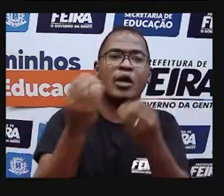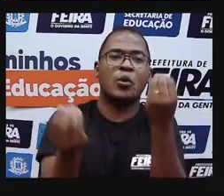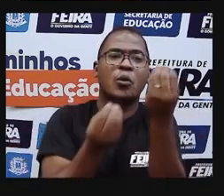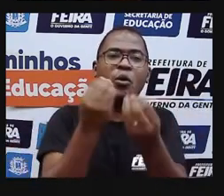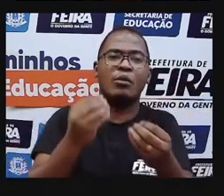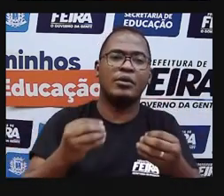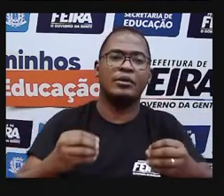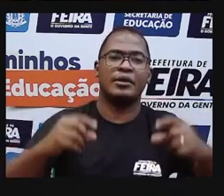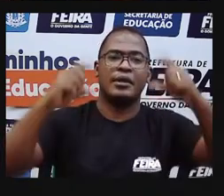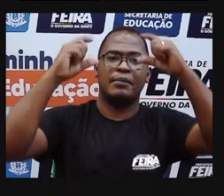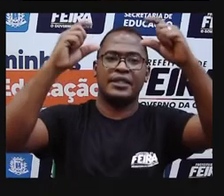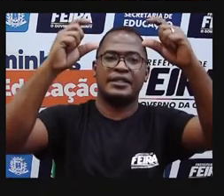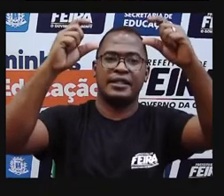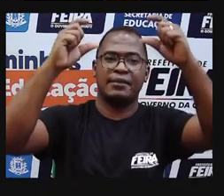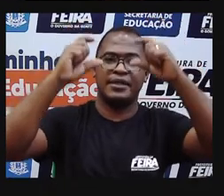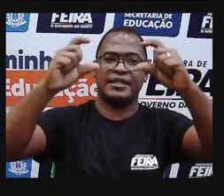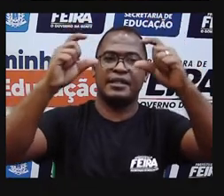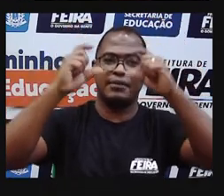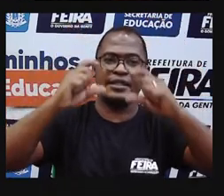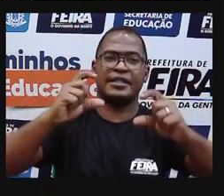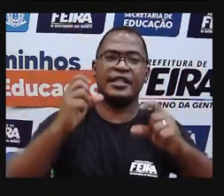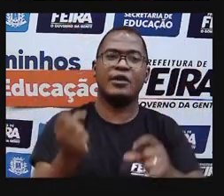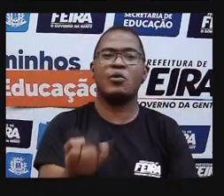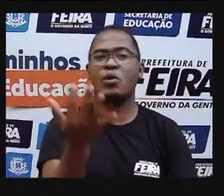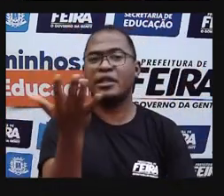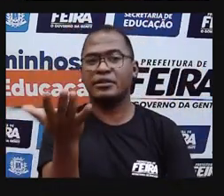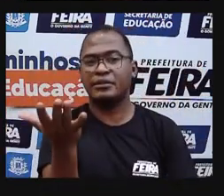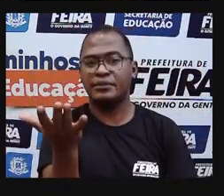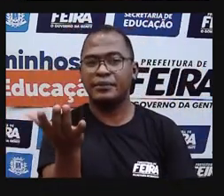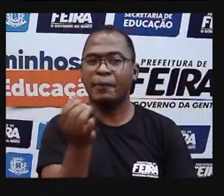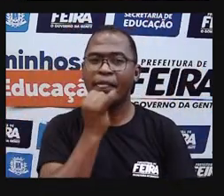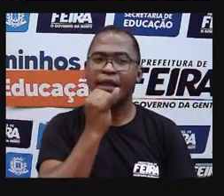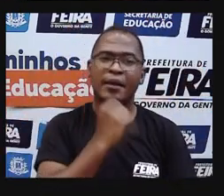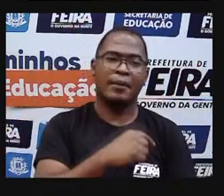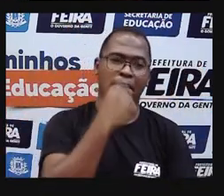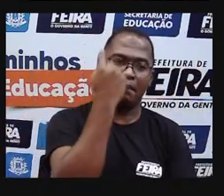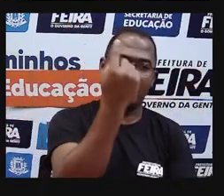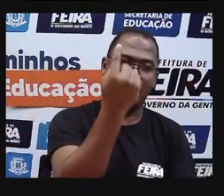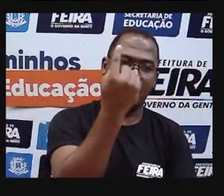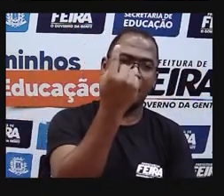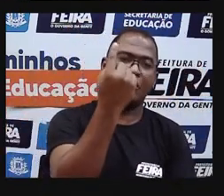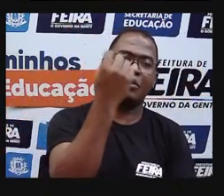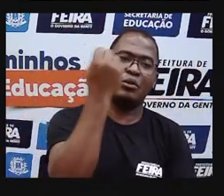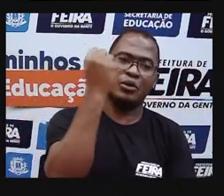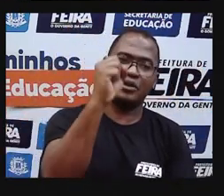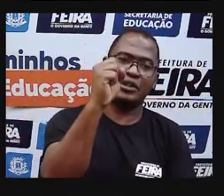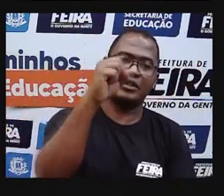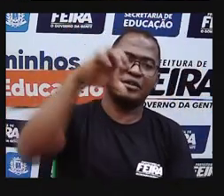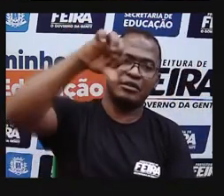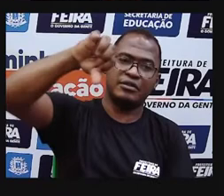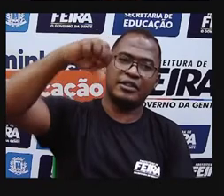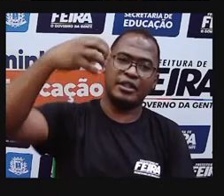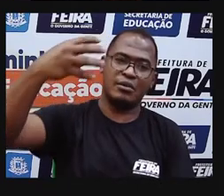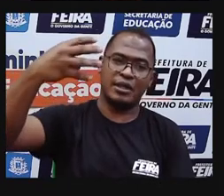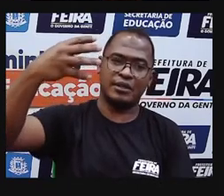conta, tem mil, oitocentos e noventa e quatro, mais dez reais, mais dez.